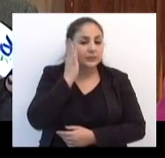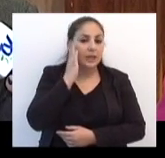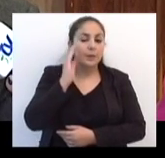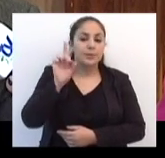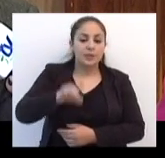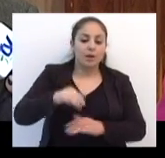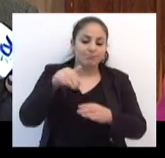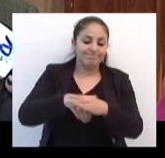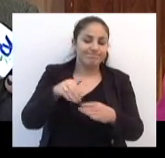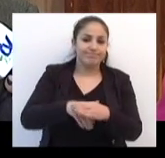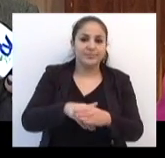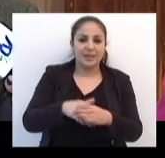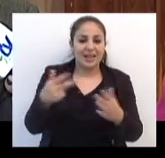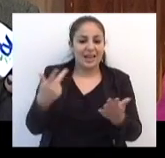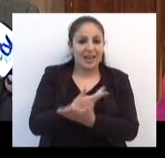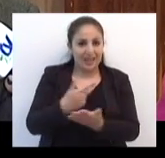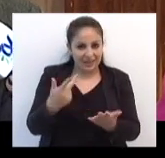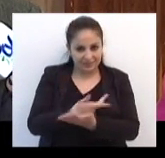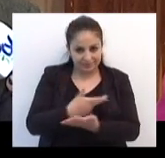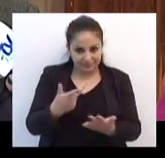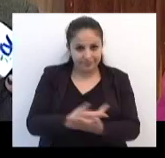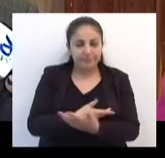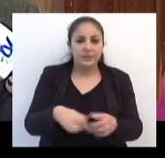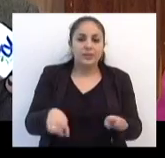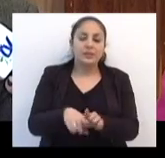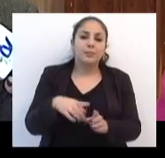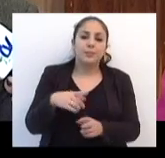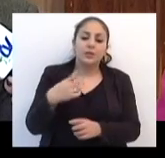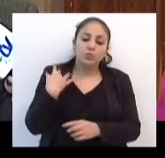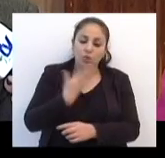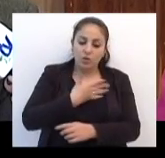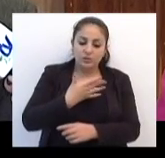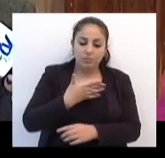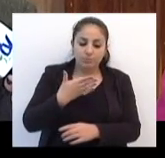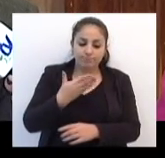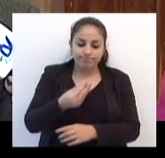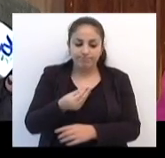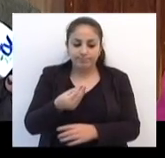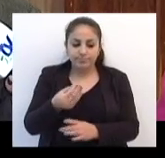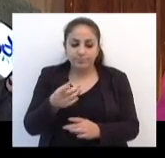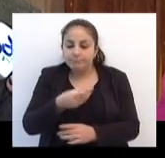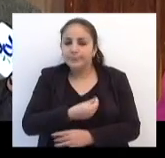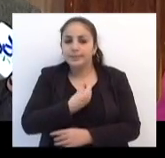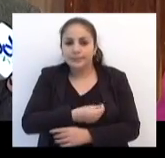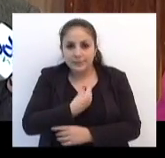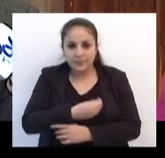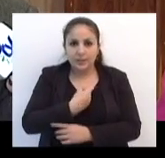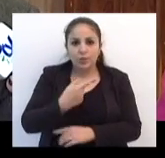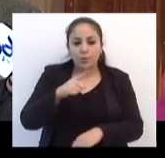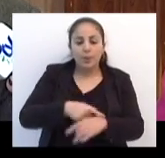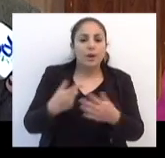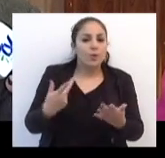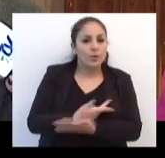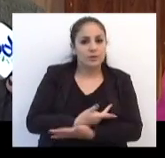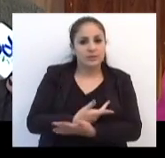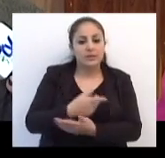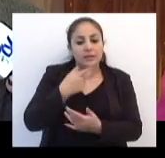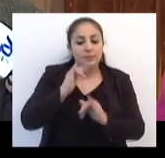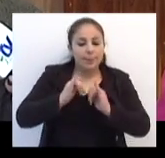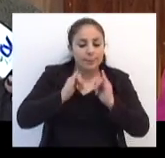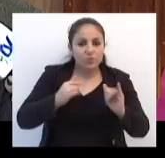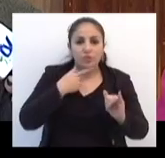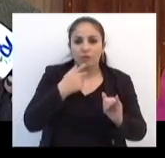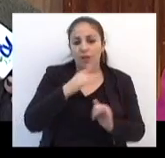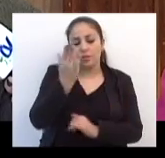nós agora estamos aí presenciando um fato que hoje a mídia diz que o Brasil não é mais